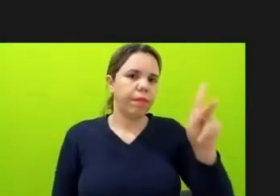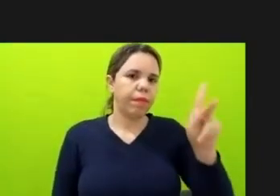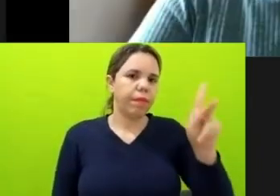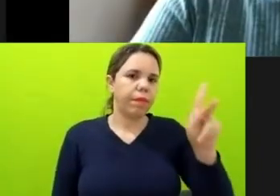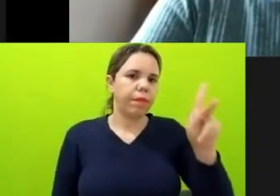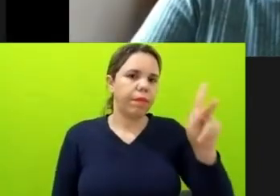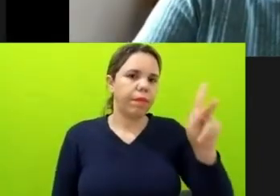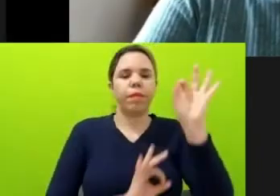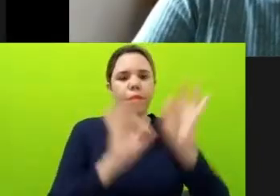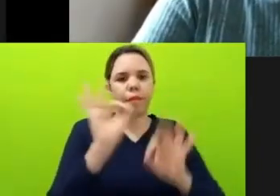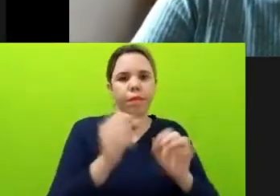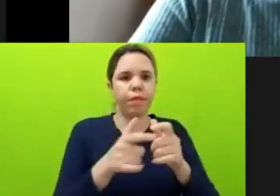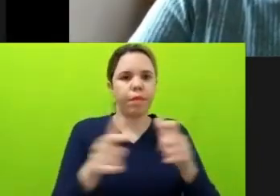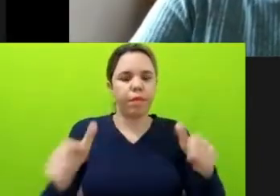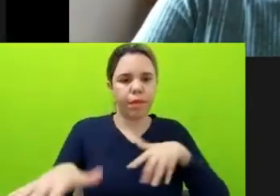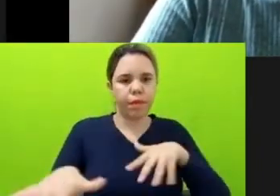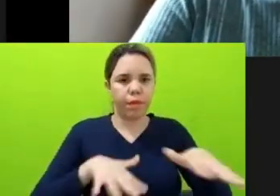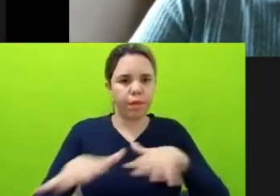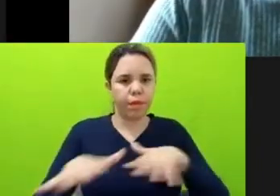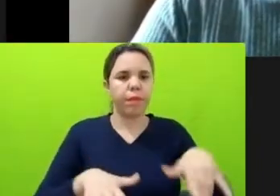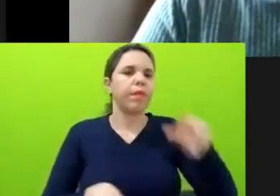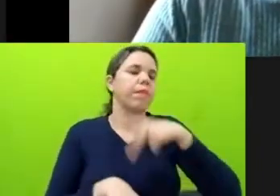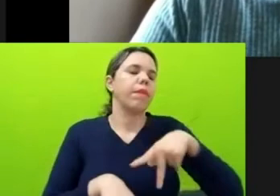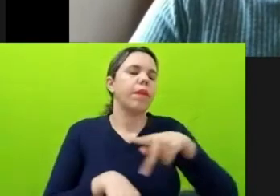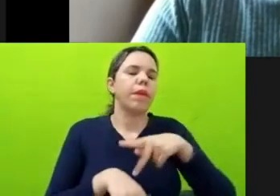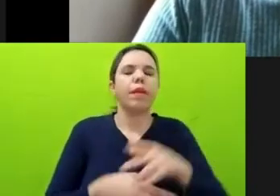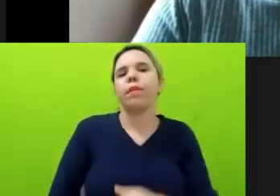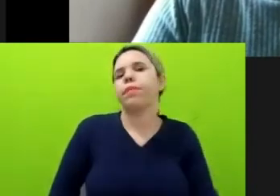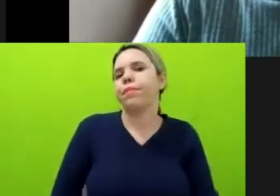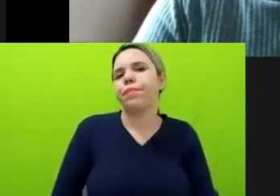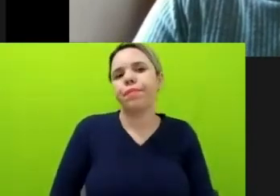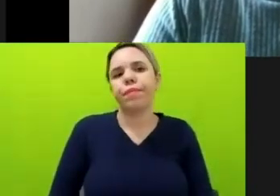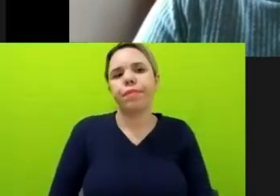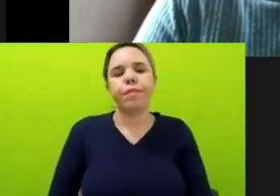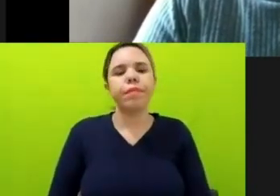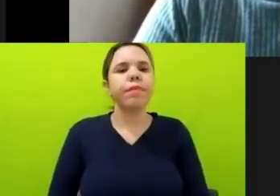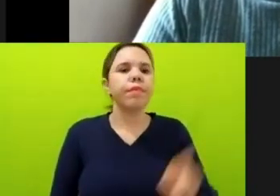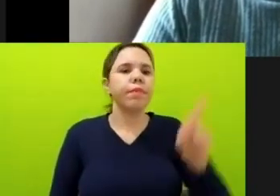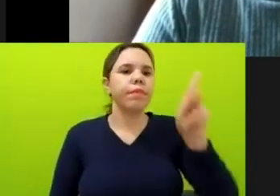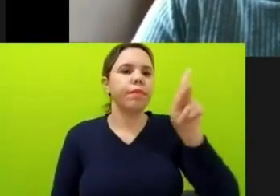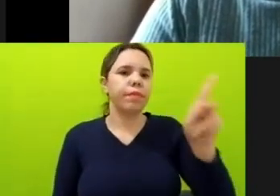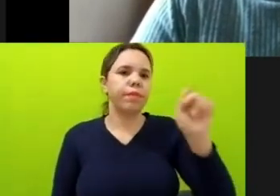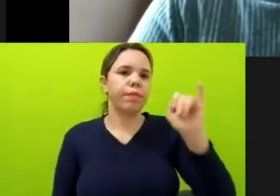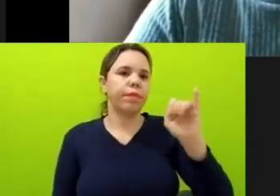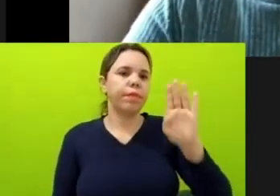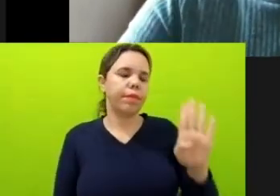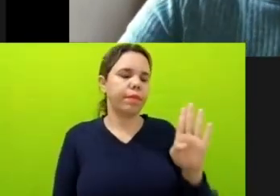social no país. E a PIB fez, acho que pelo menos, duas denúncias